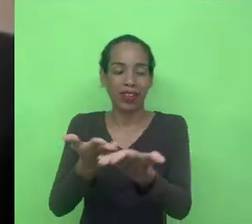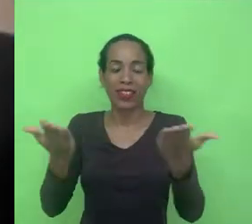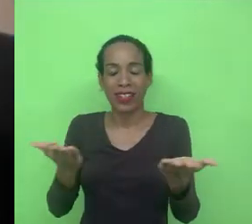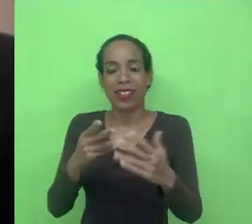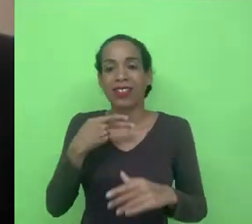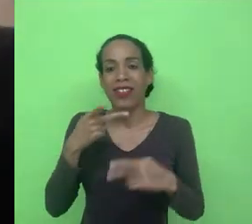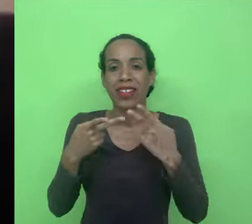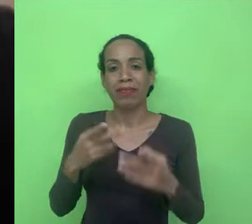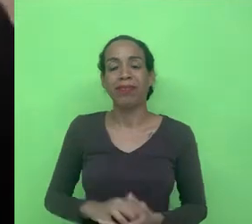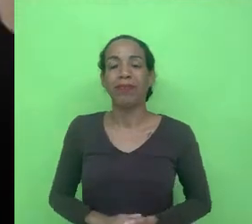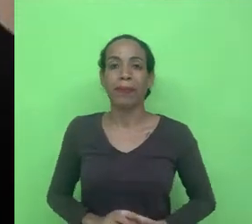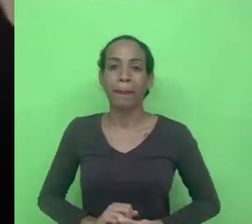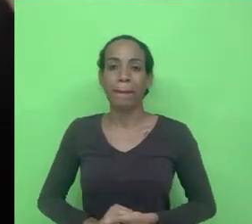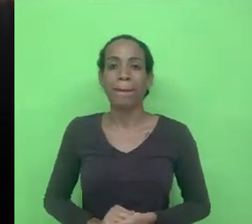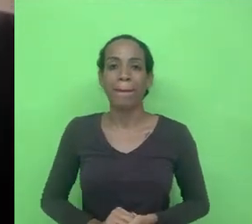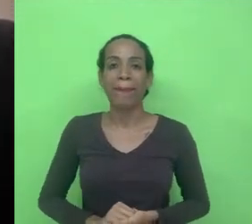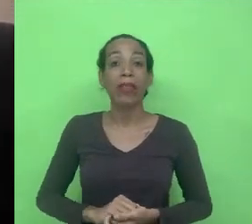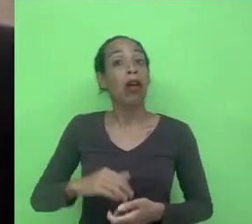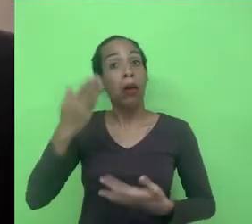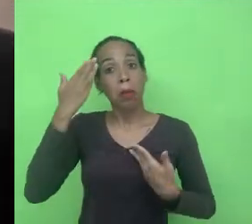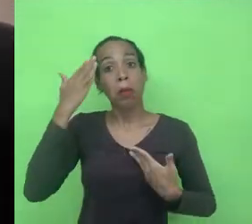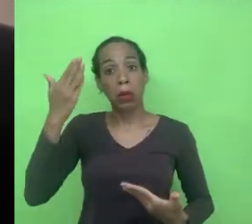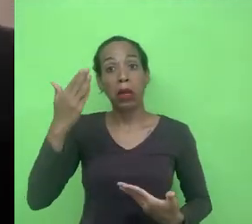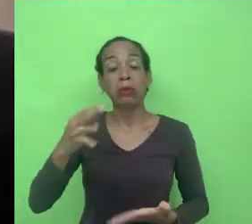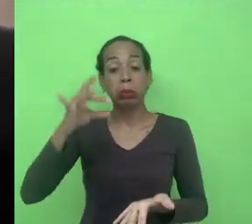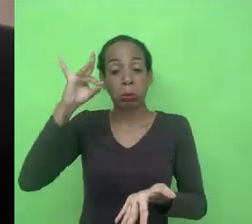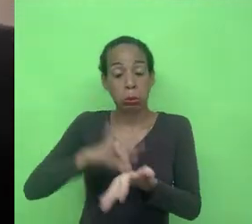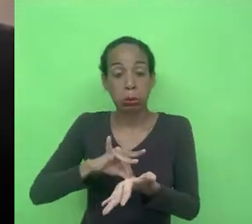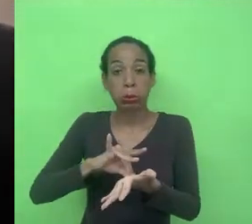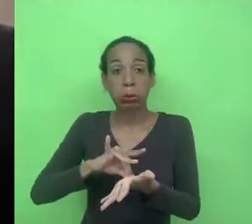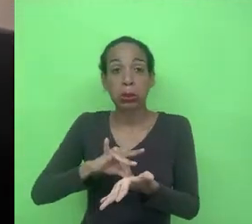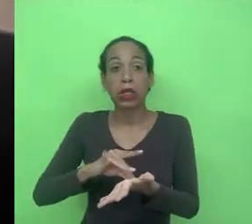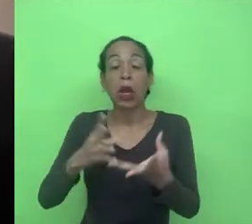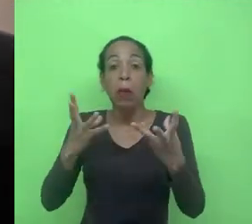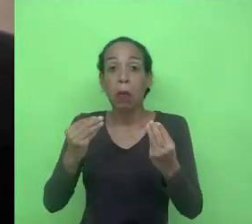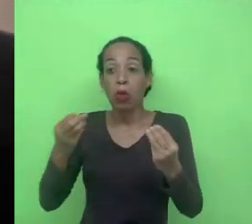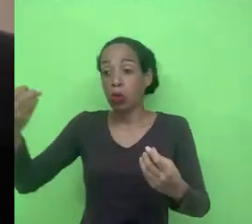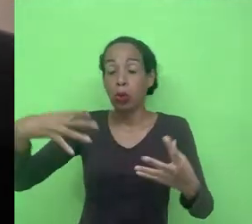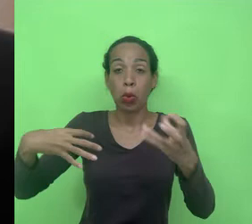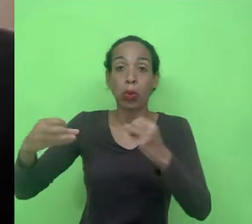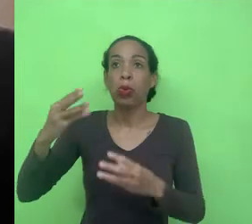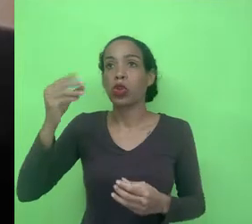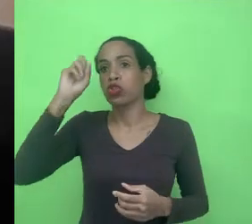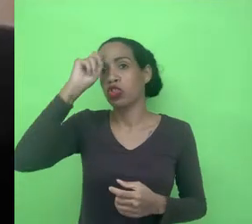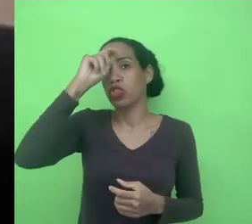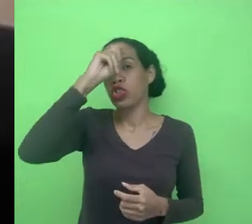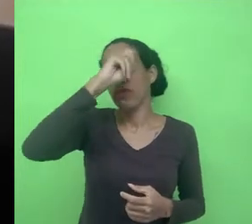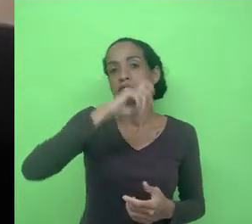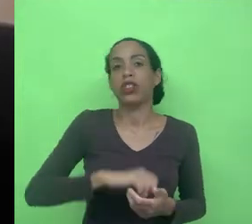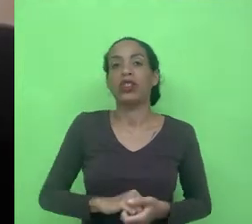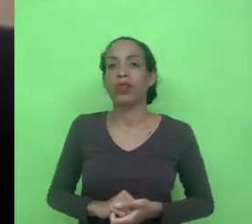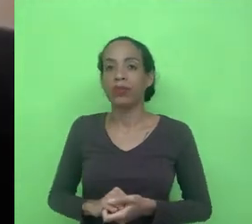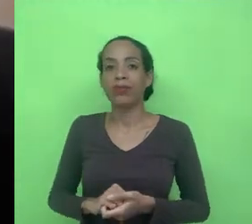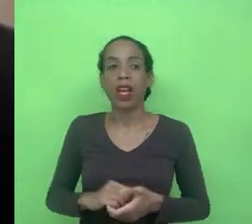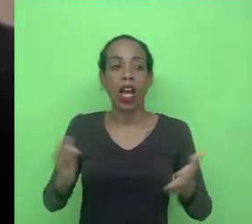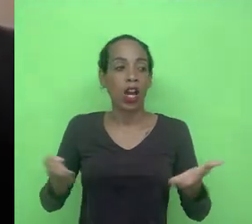Obrigado, Valmir, de fato foi bem interessante e é um tema além de extremamente atual muito difícil, muito instigante. Então, eu passo agora